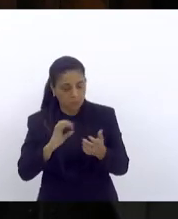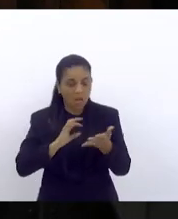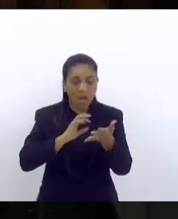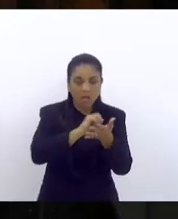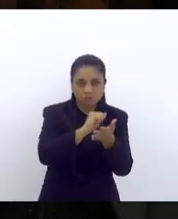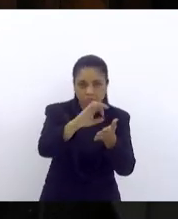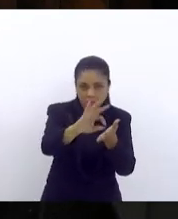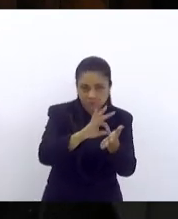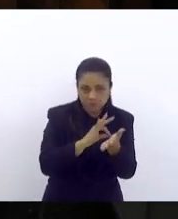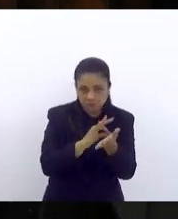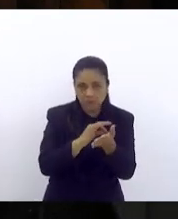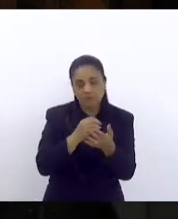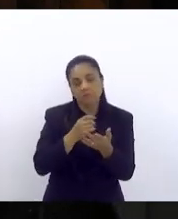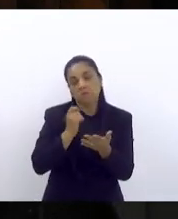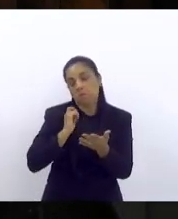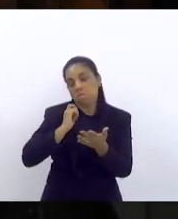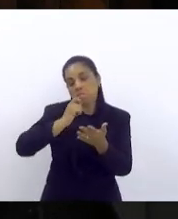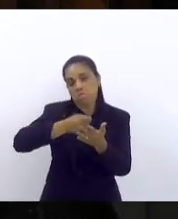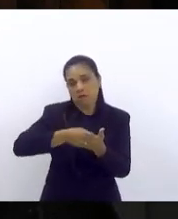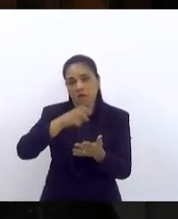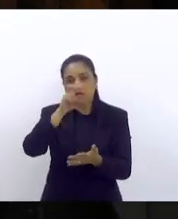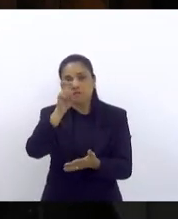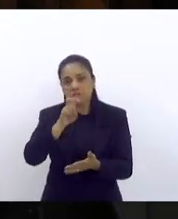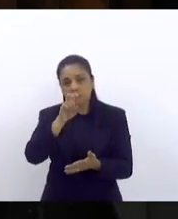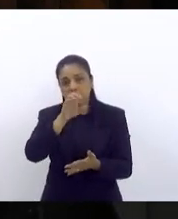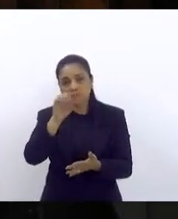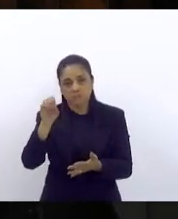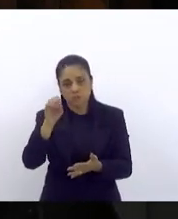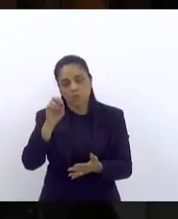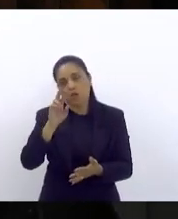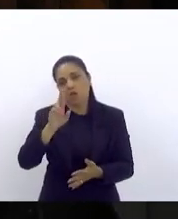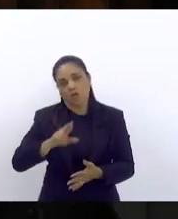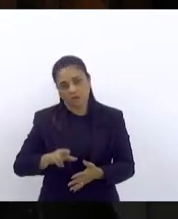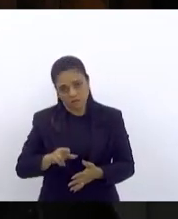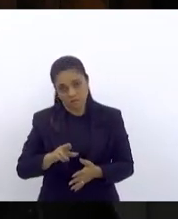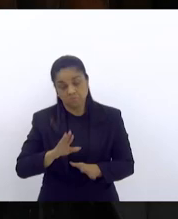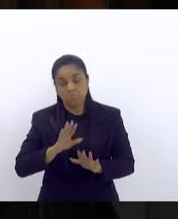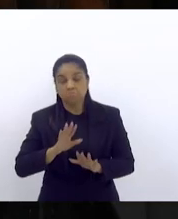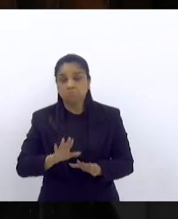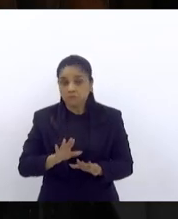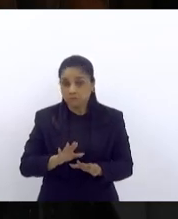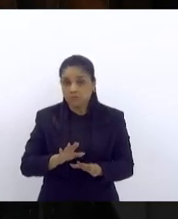pagar a tarifa de cinco reais mas